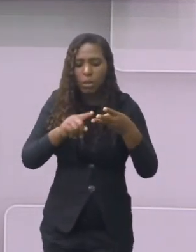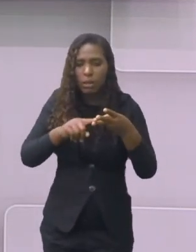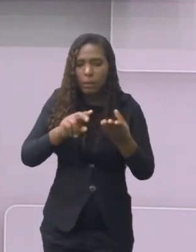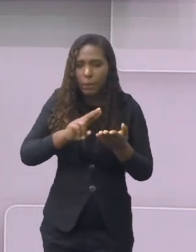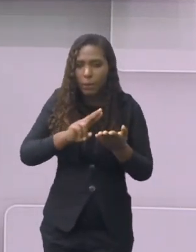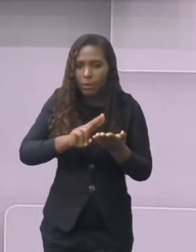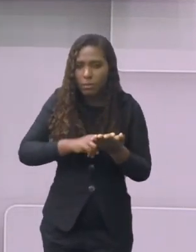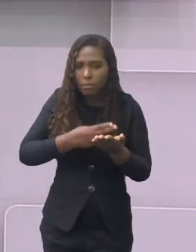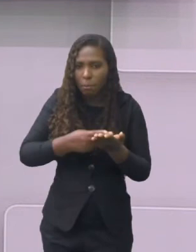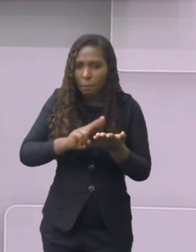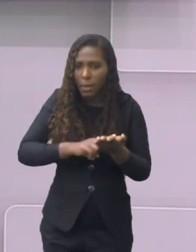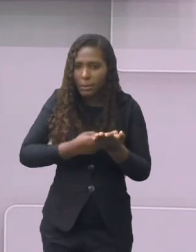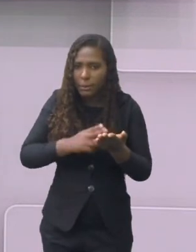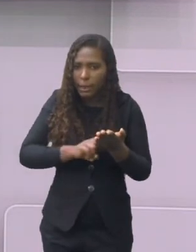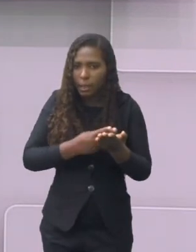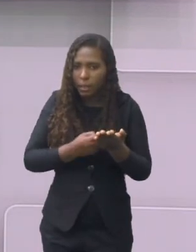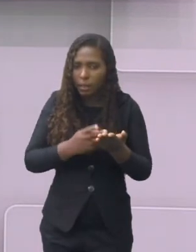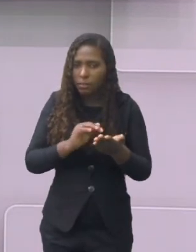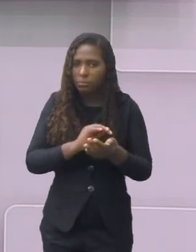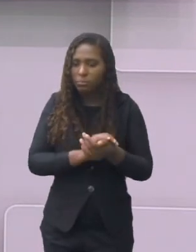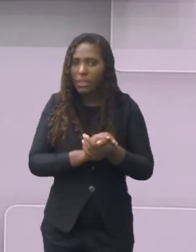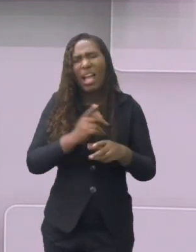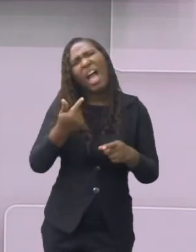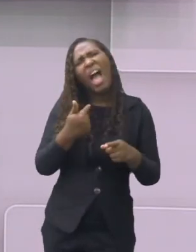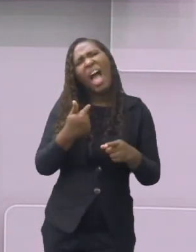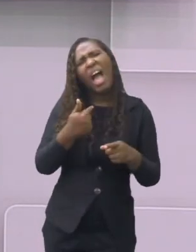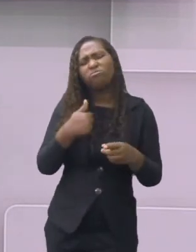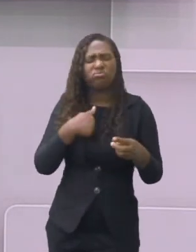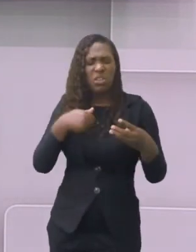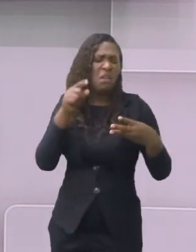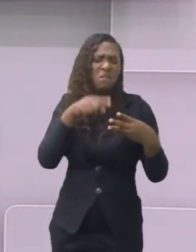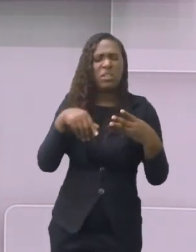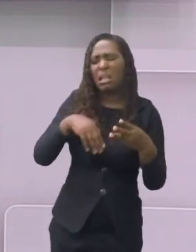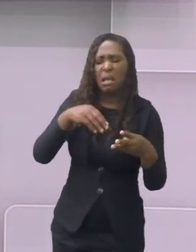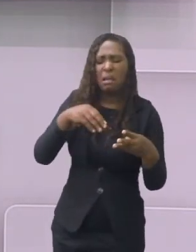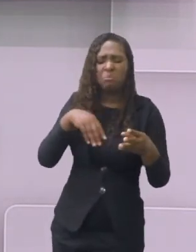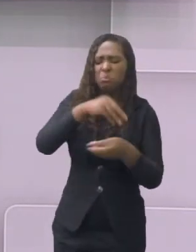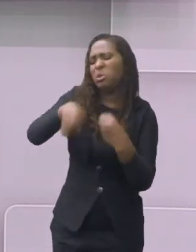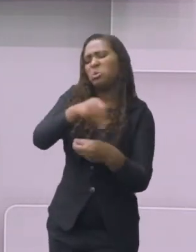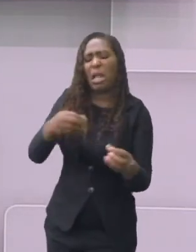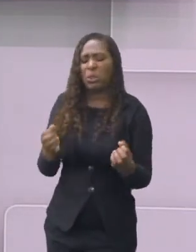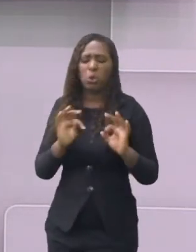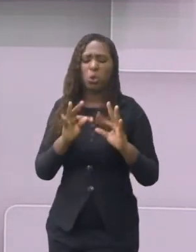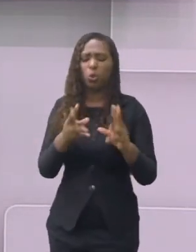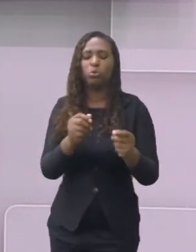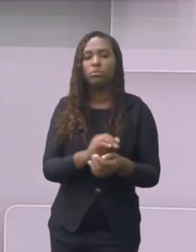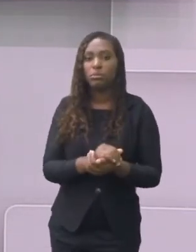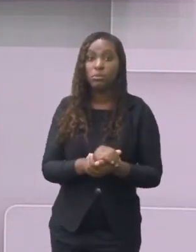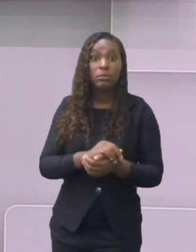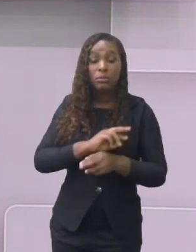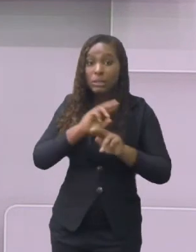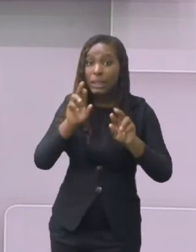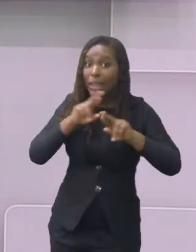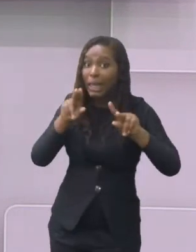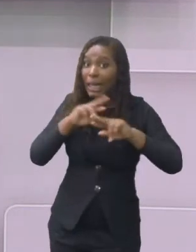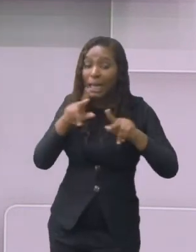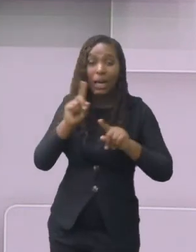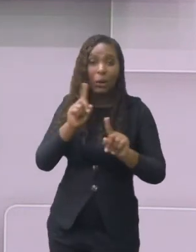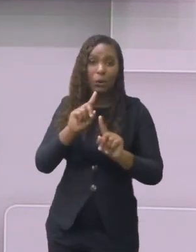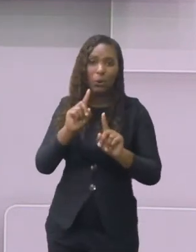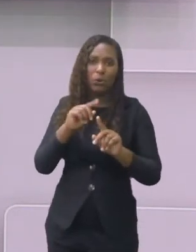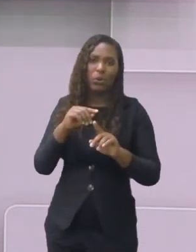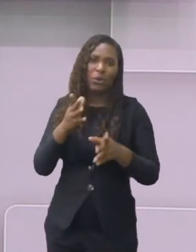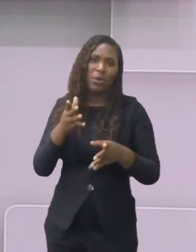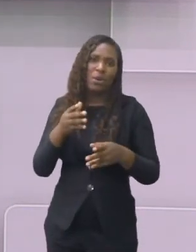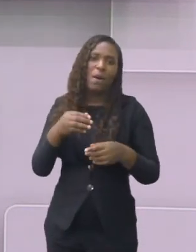certo, você precisa seguir o passo a passo. Por isso, o modo de preparo. Senão, eles iam só te dar a receita lá e